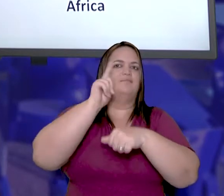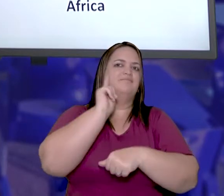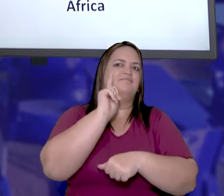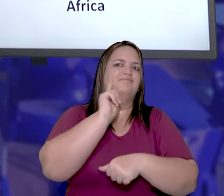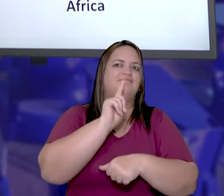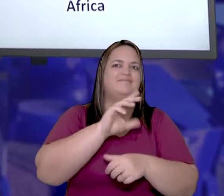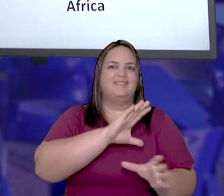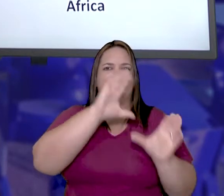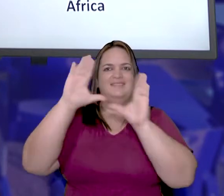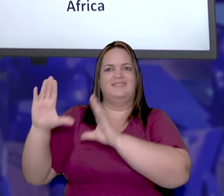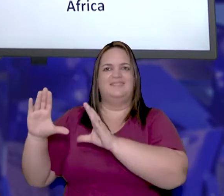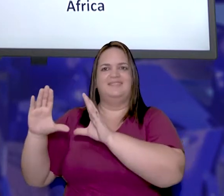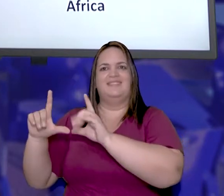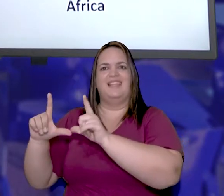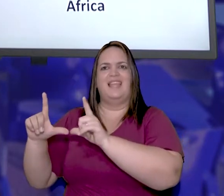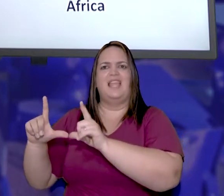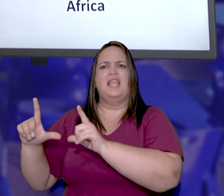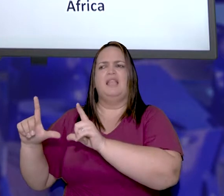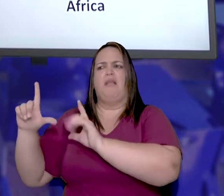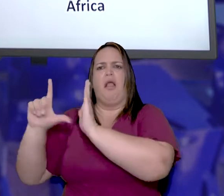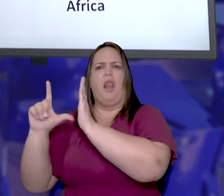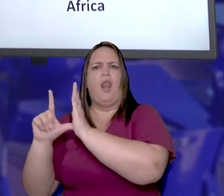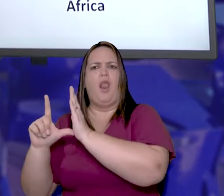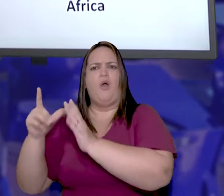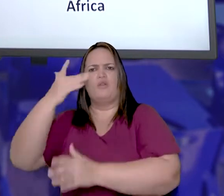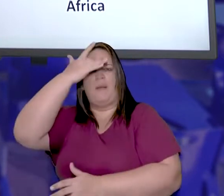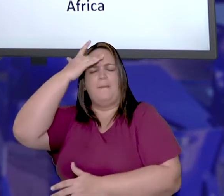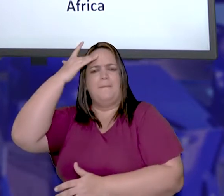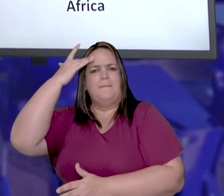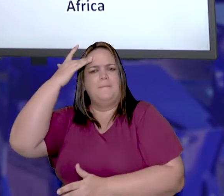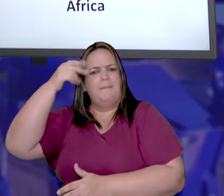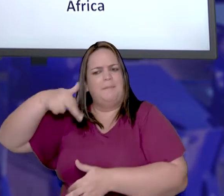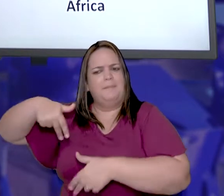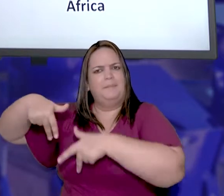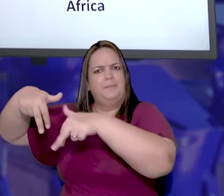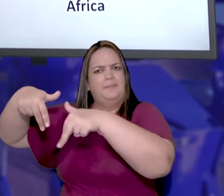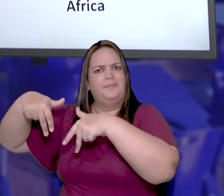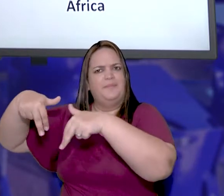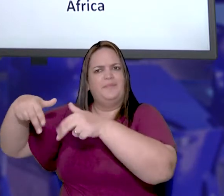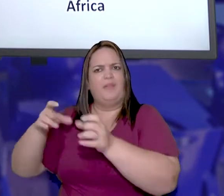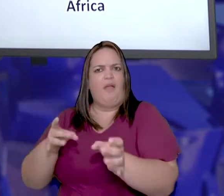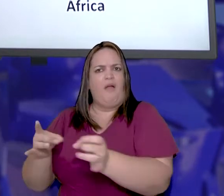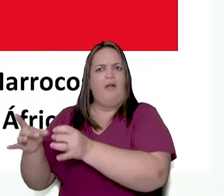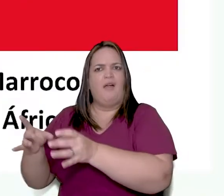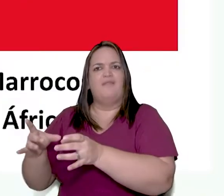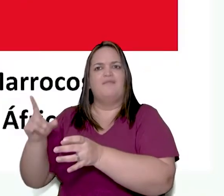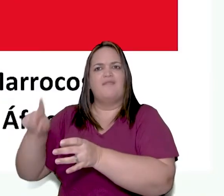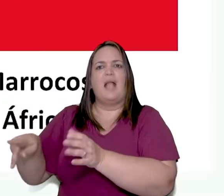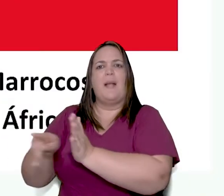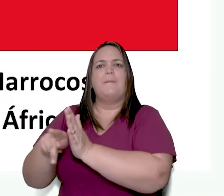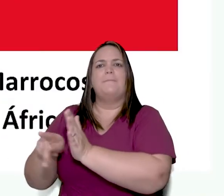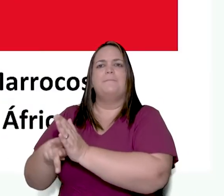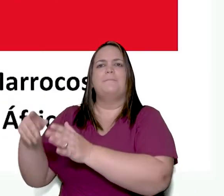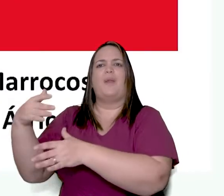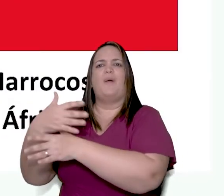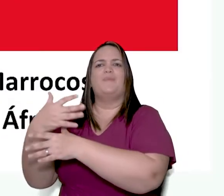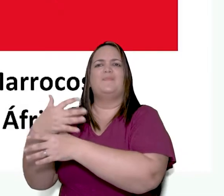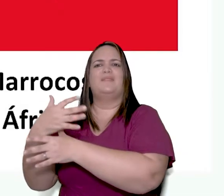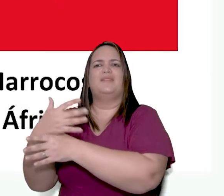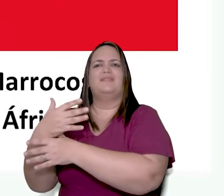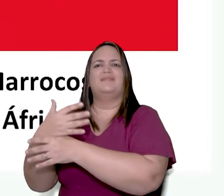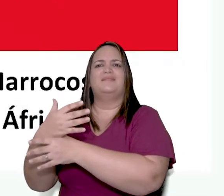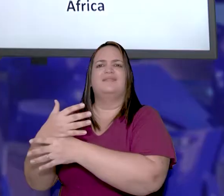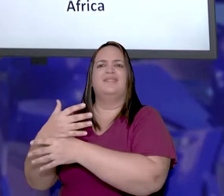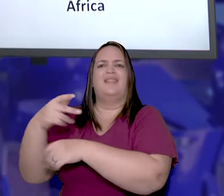pessoas vestidas, né? Comércio, estava representando um mercado do